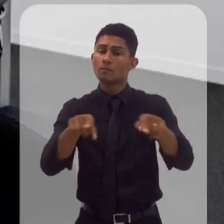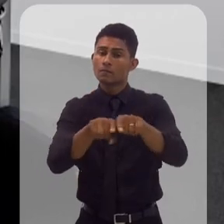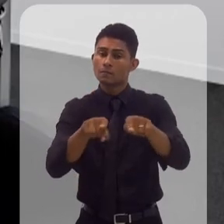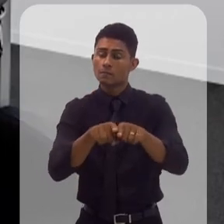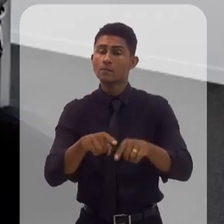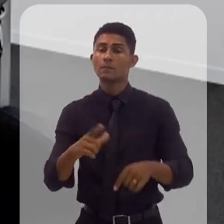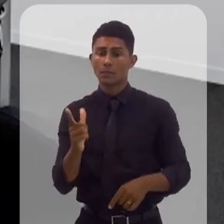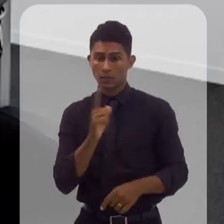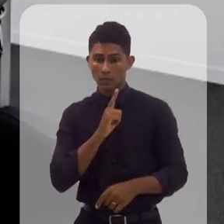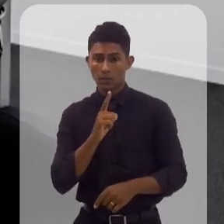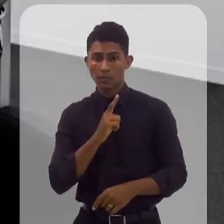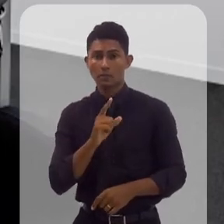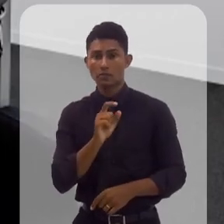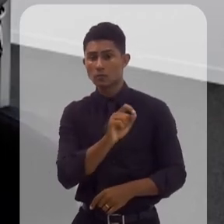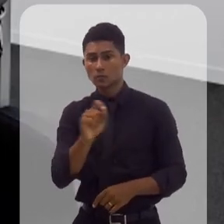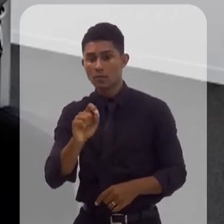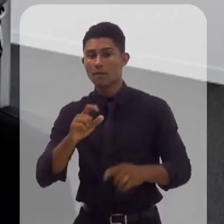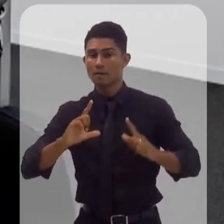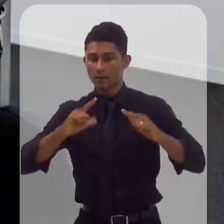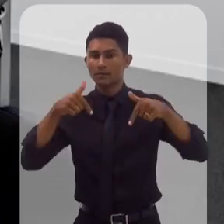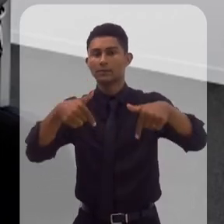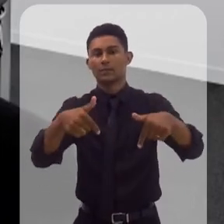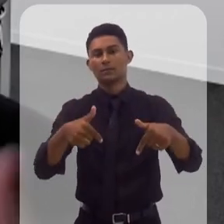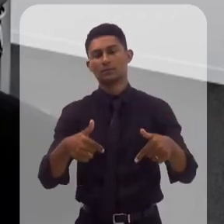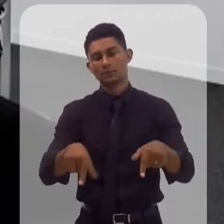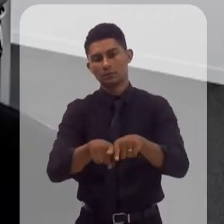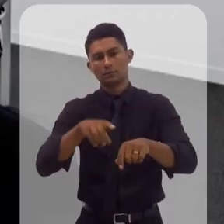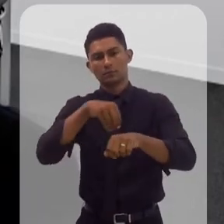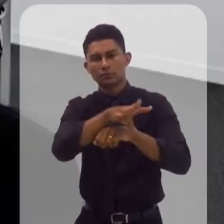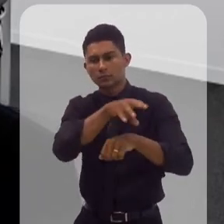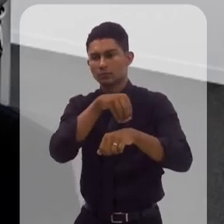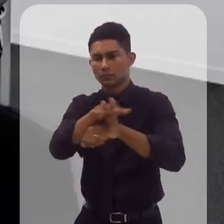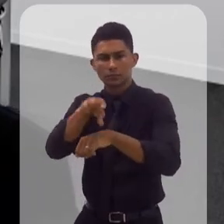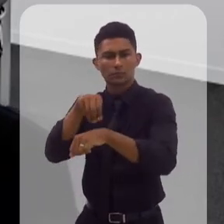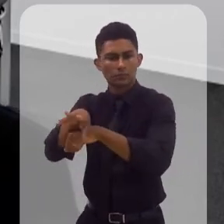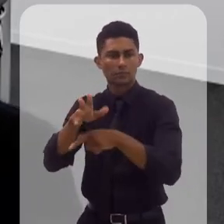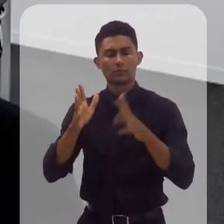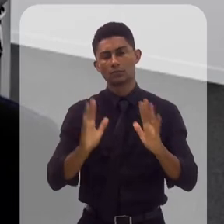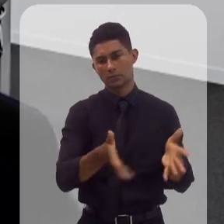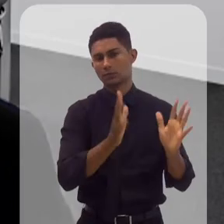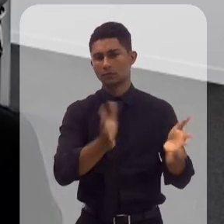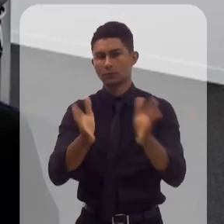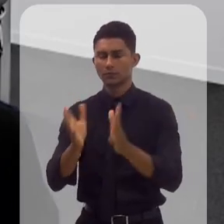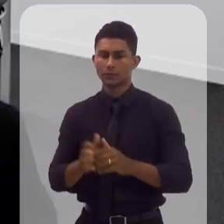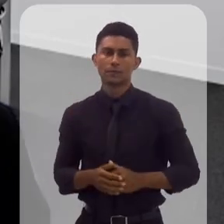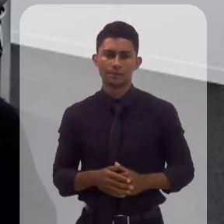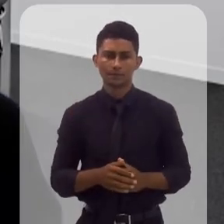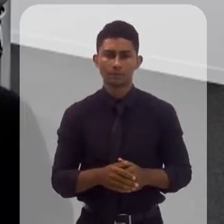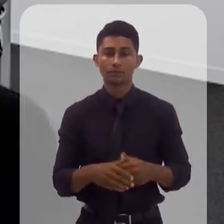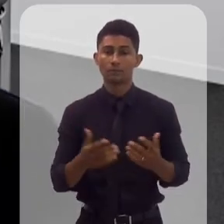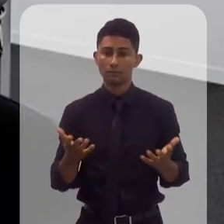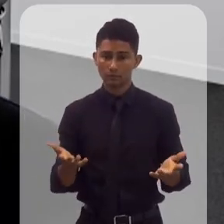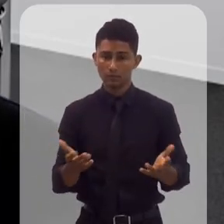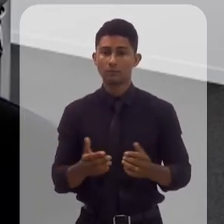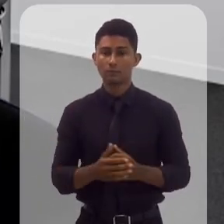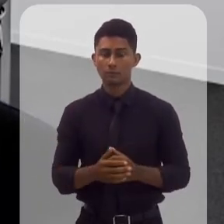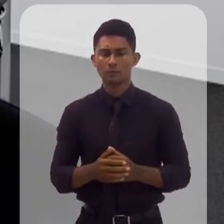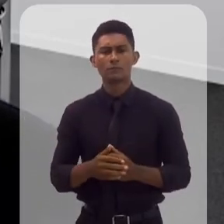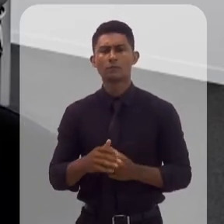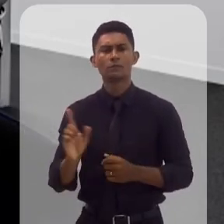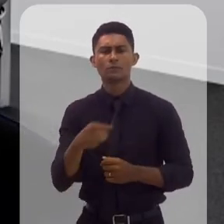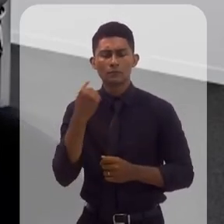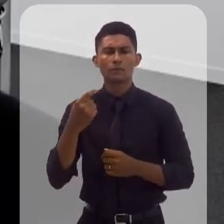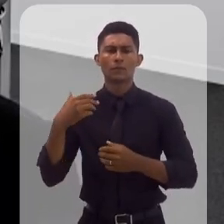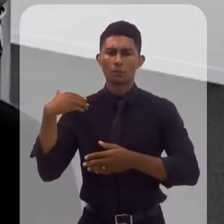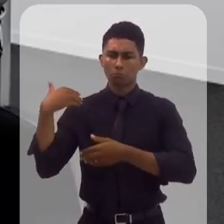trouxe ali algumas ações, algumas sugestões de endereçamento. E não por acaso, a